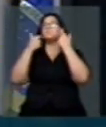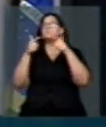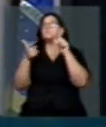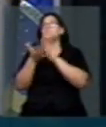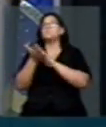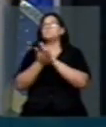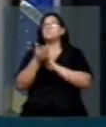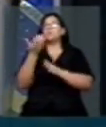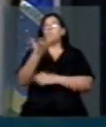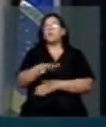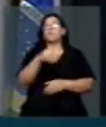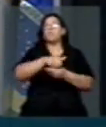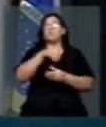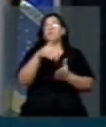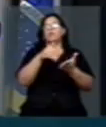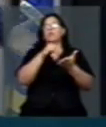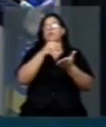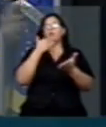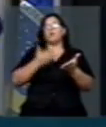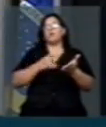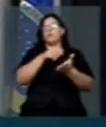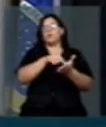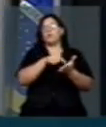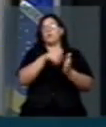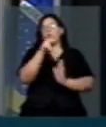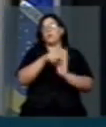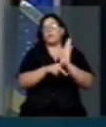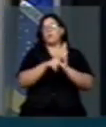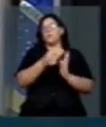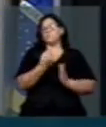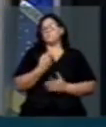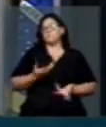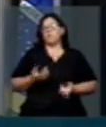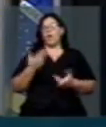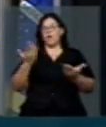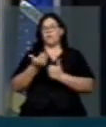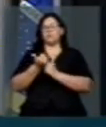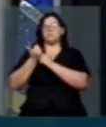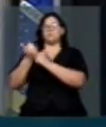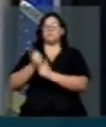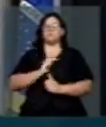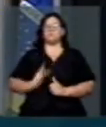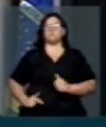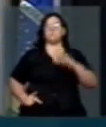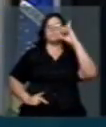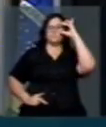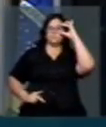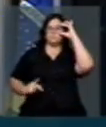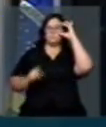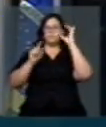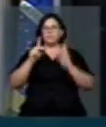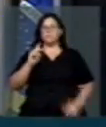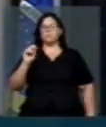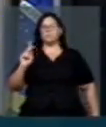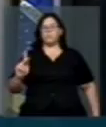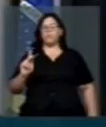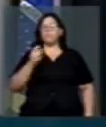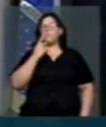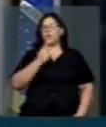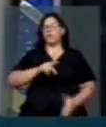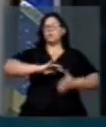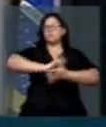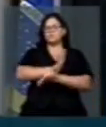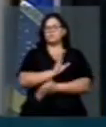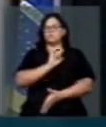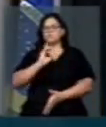requerimento e querer desqualificá-la, e vem agora esse assessor da Presidência da República, o senhor Poppe, dizer que destruiu o